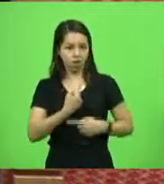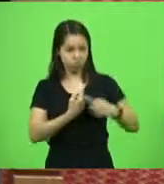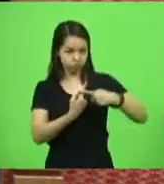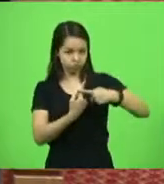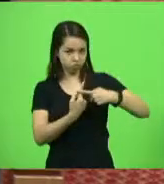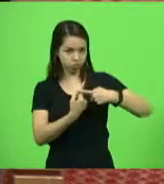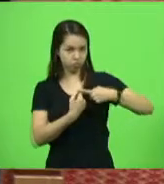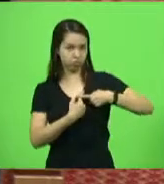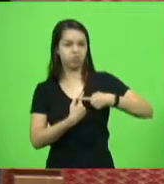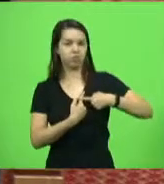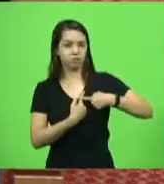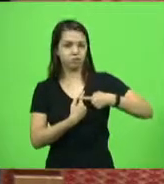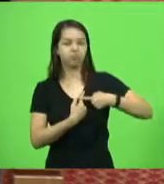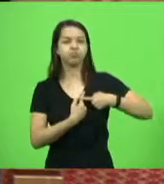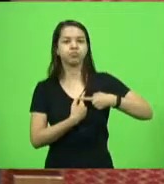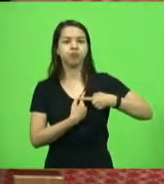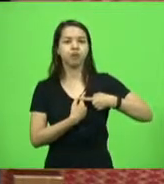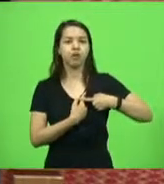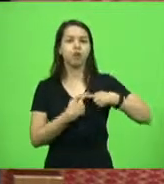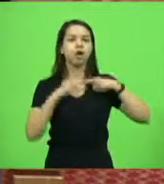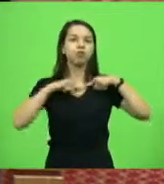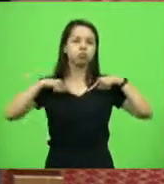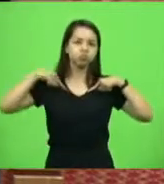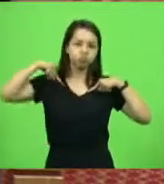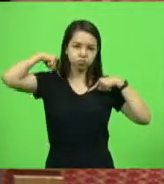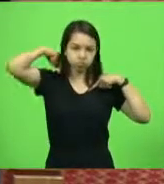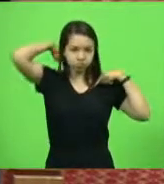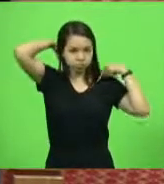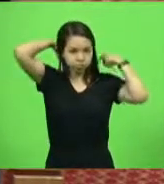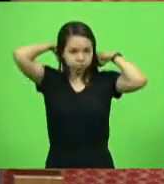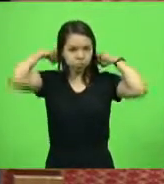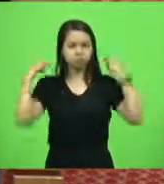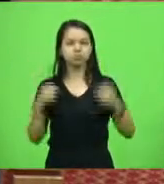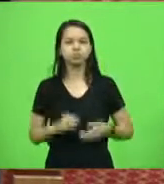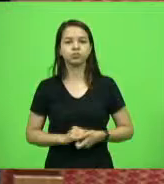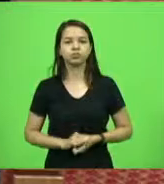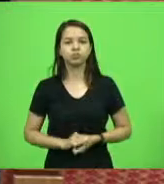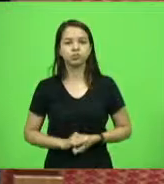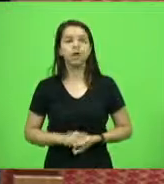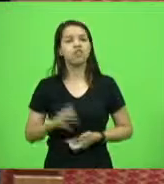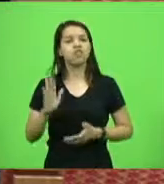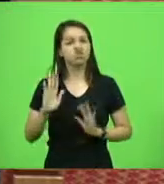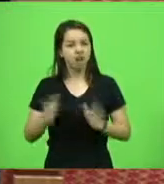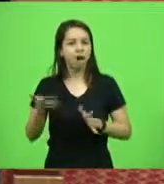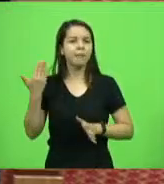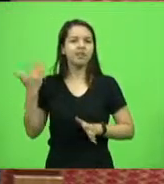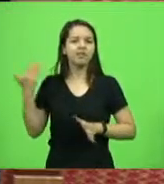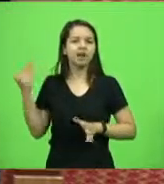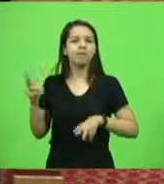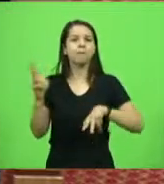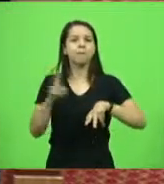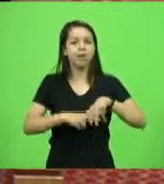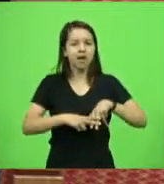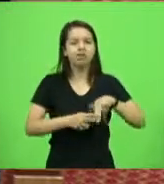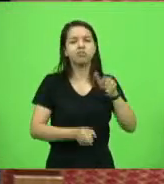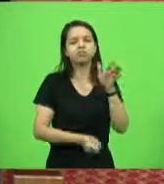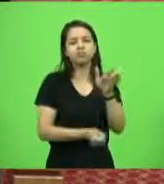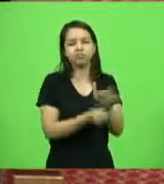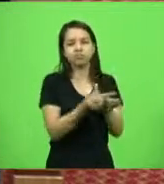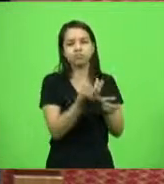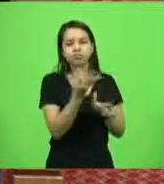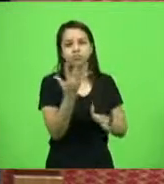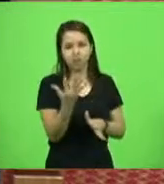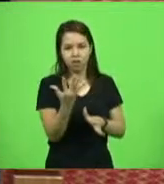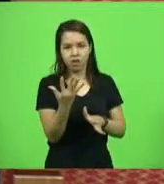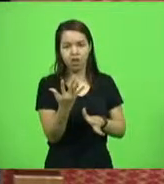contorna o pescoço. Dico já foi preso diversas vezes após a fuga de um